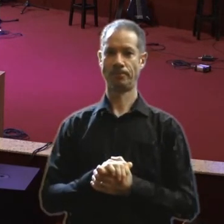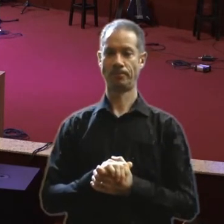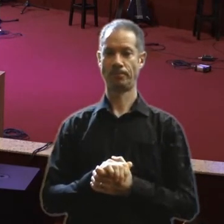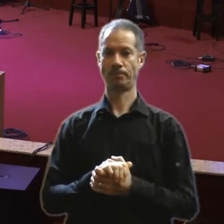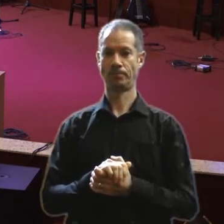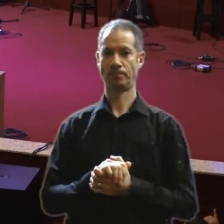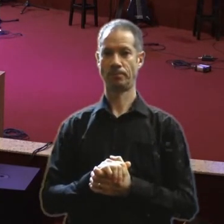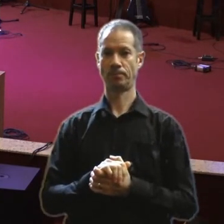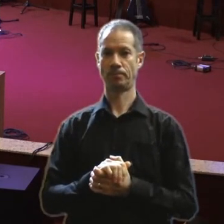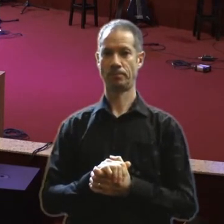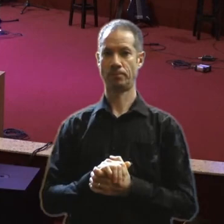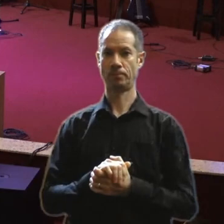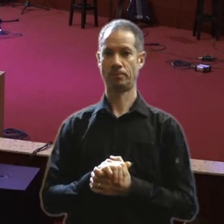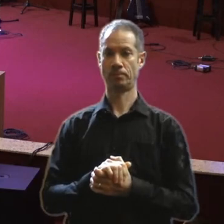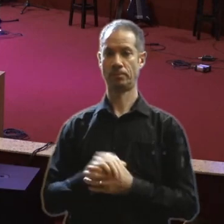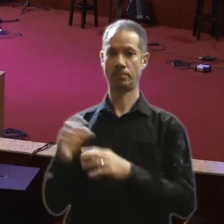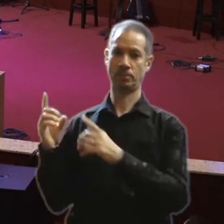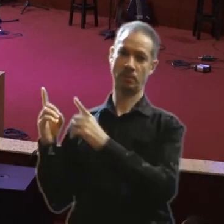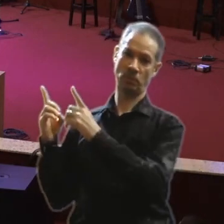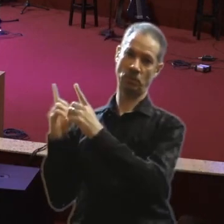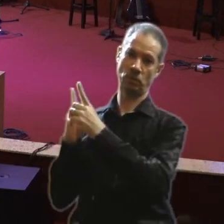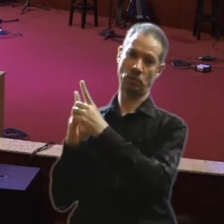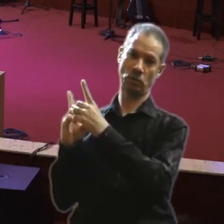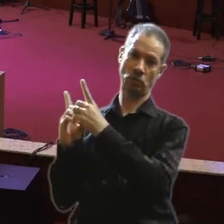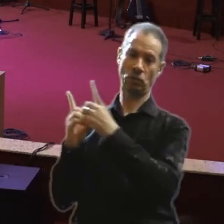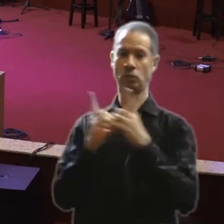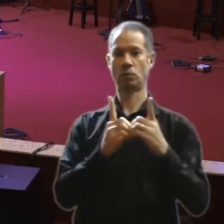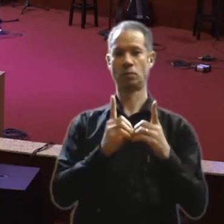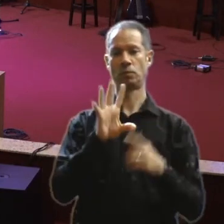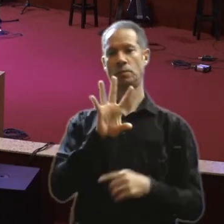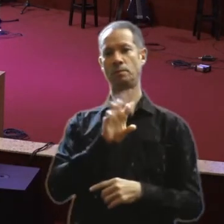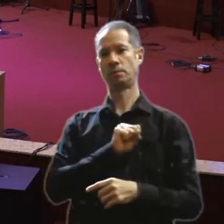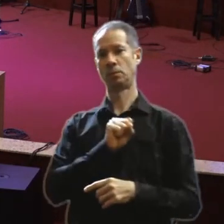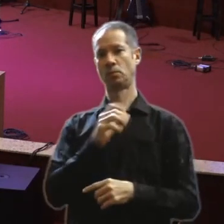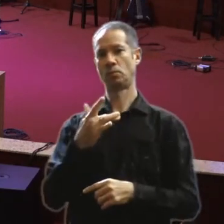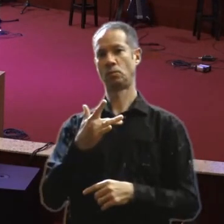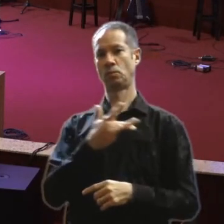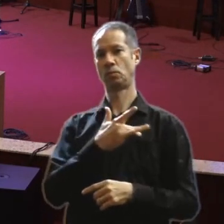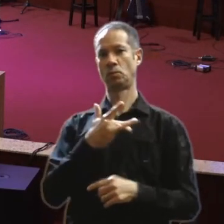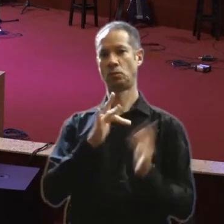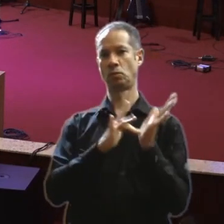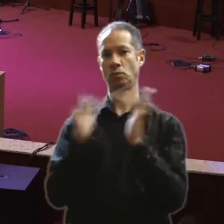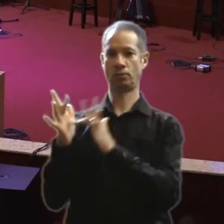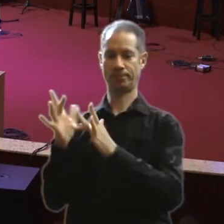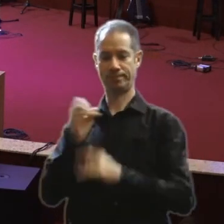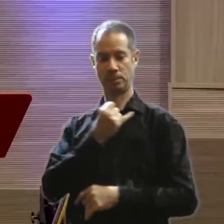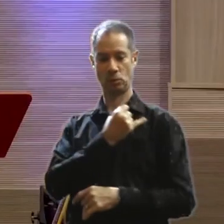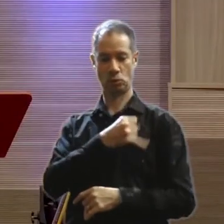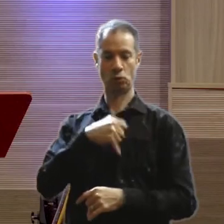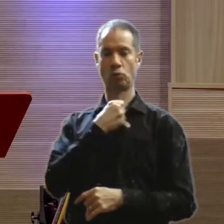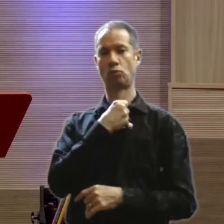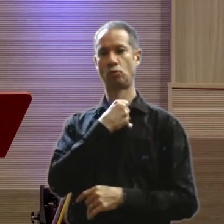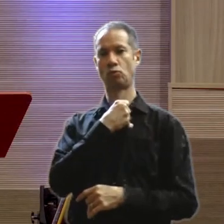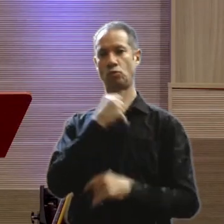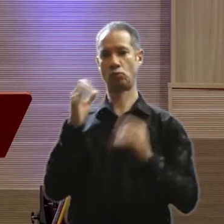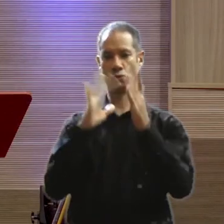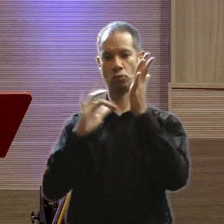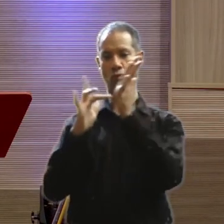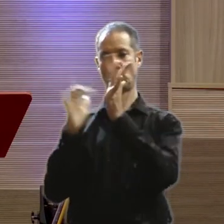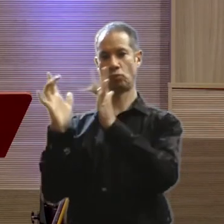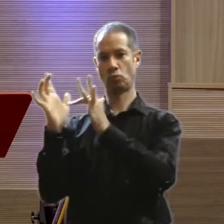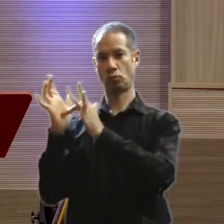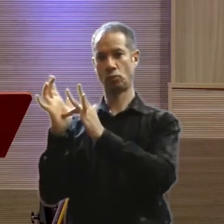era o discípulo amado de Jesus. Então, a gente faz o J no coração, ó. Então, João, esse é o sinal de João.